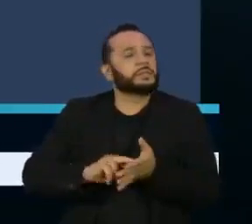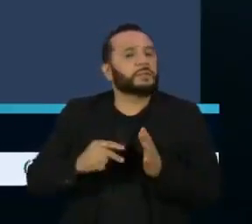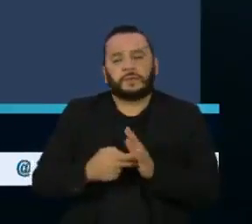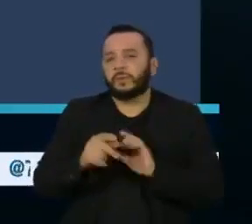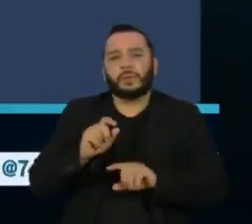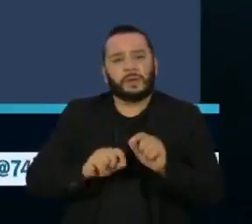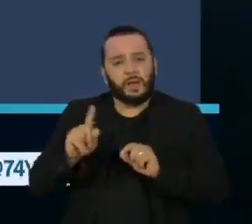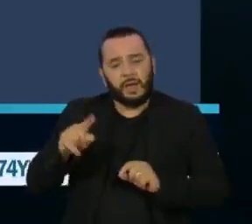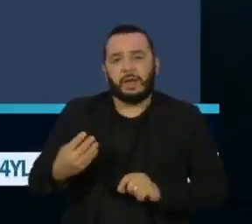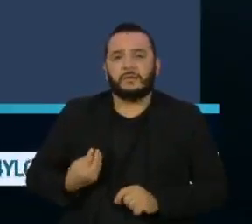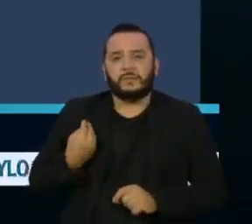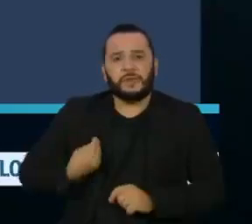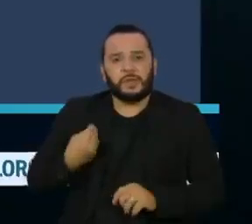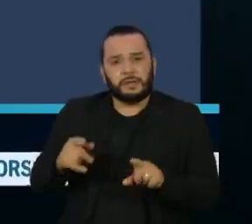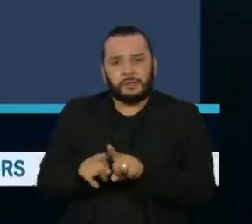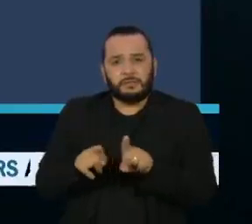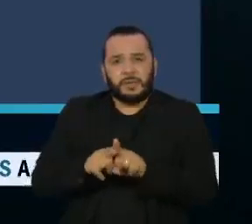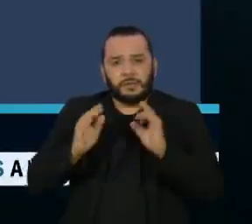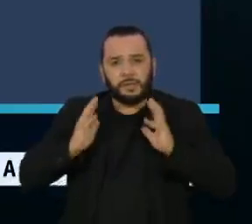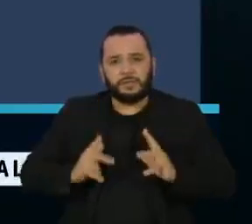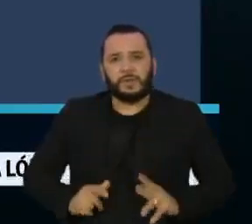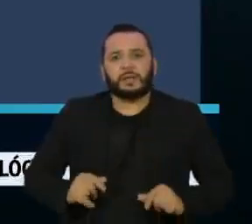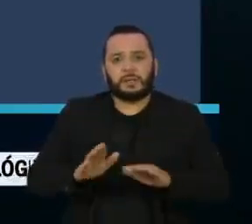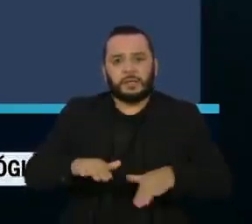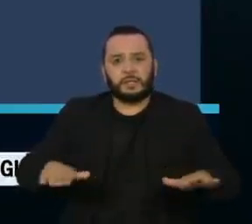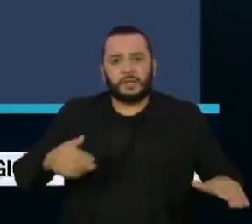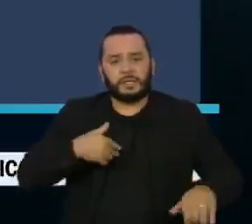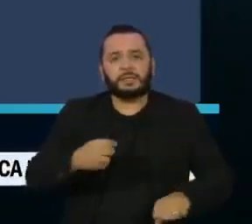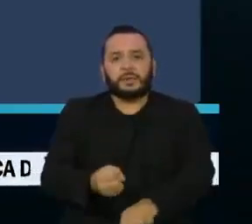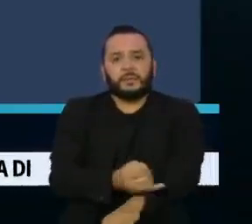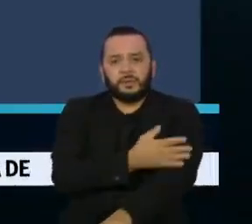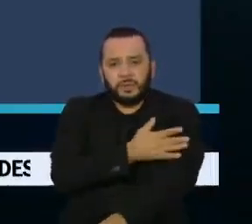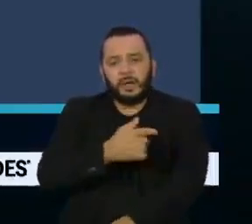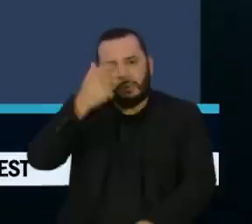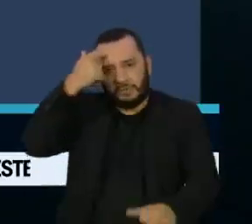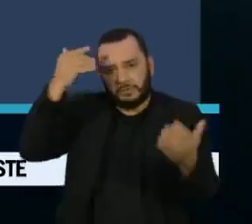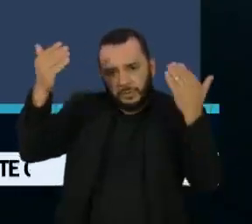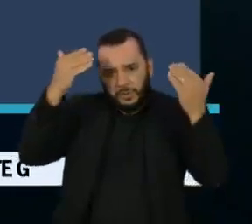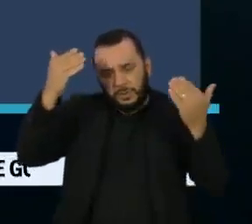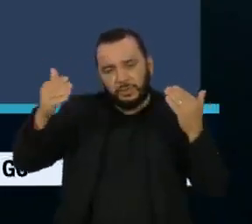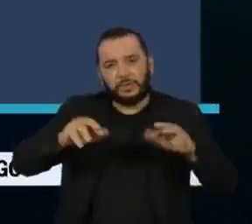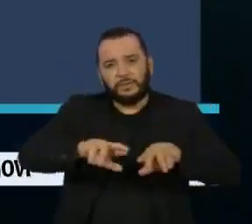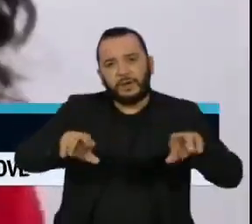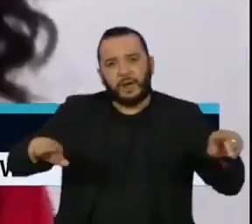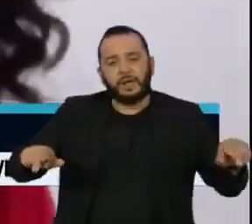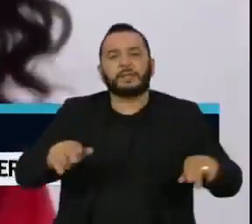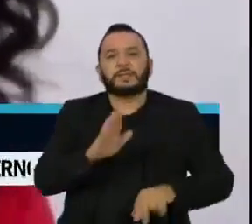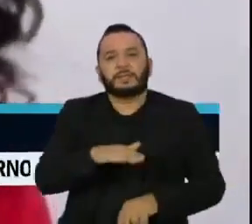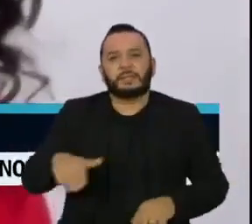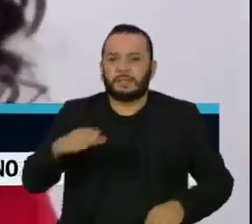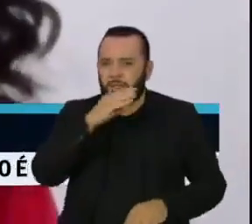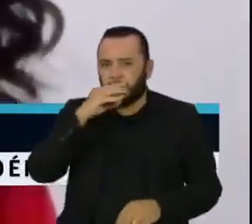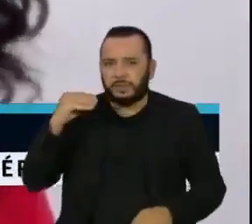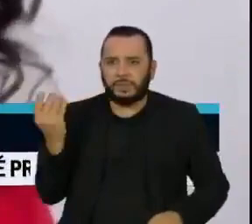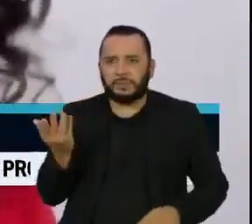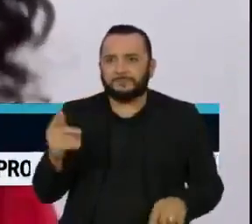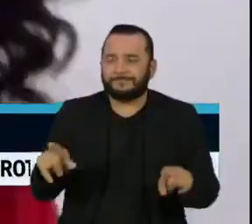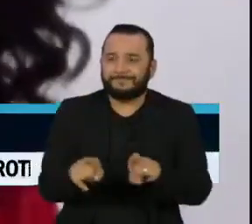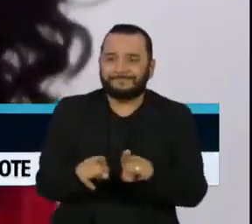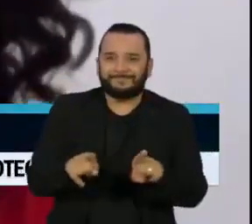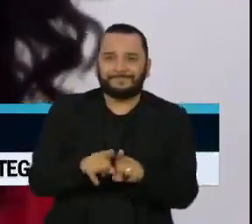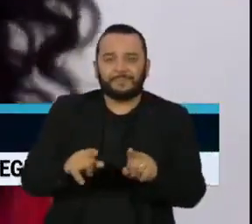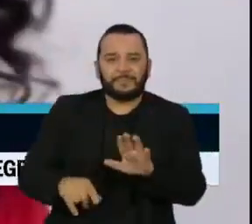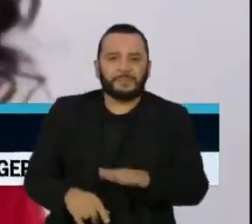diz, é a vida e a integridade física e emocional de milhares de crianças e adolescentes. O ato de ter uma criança